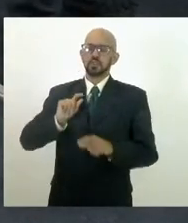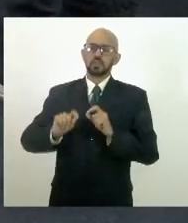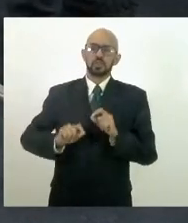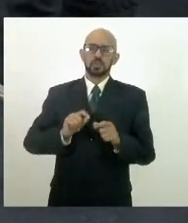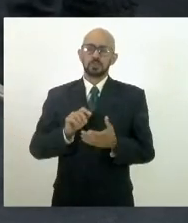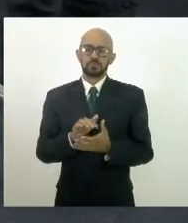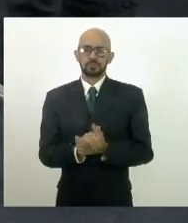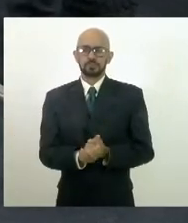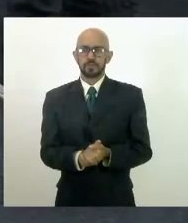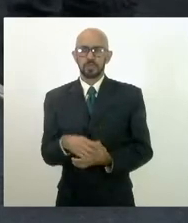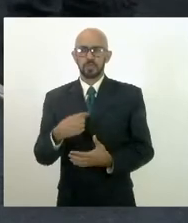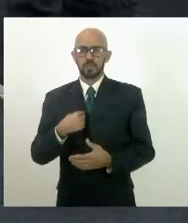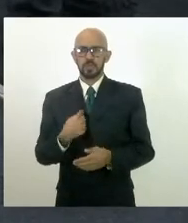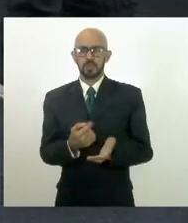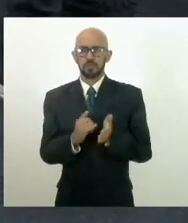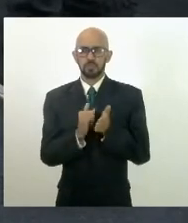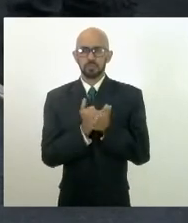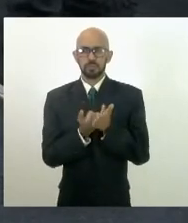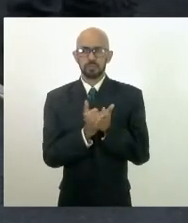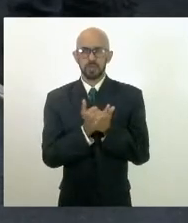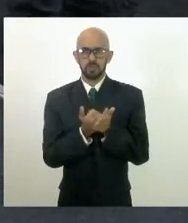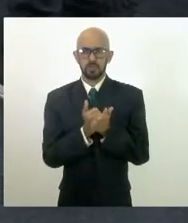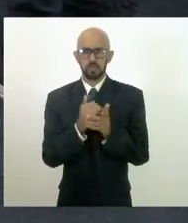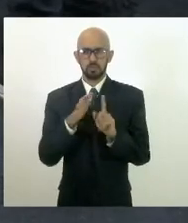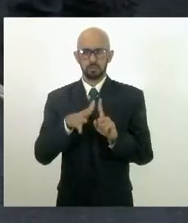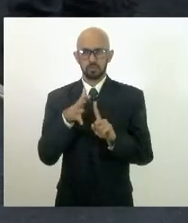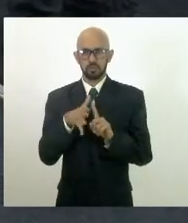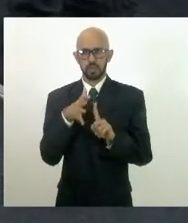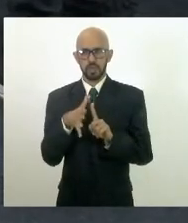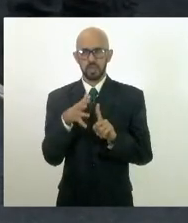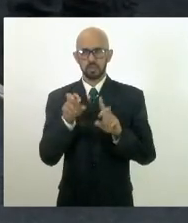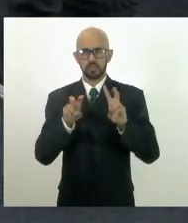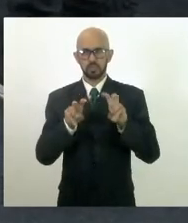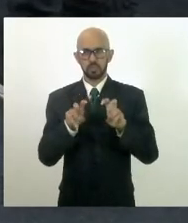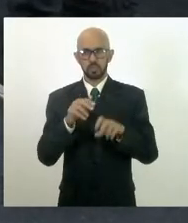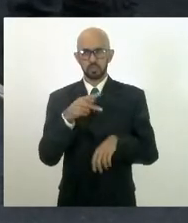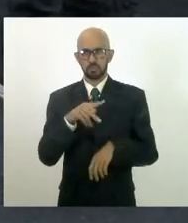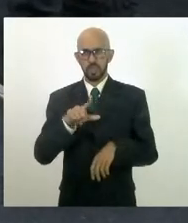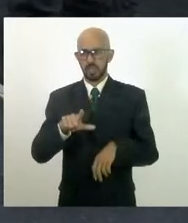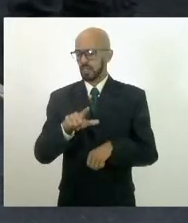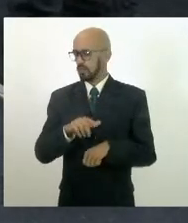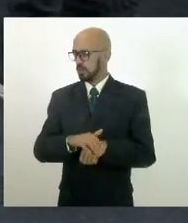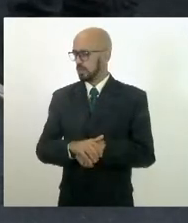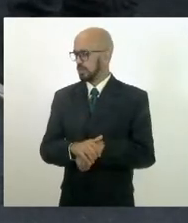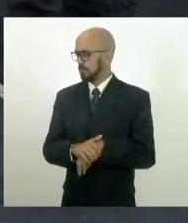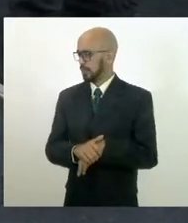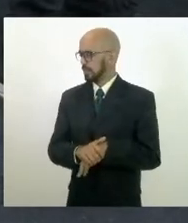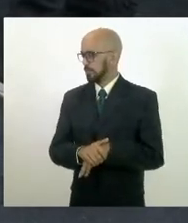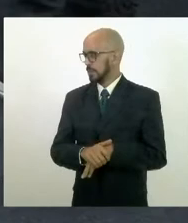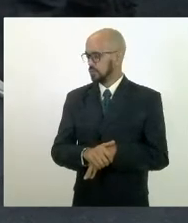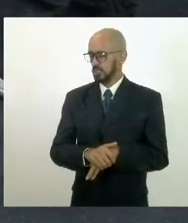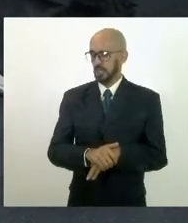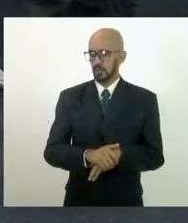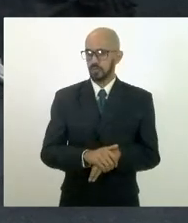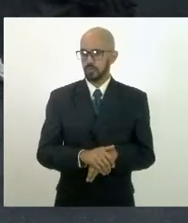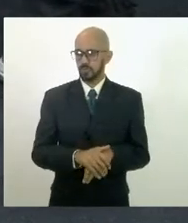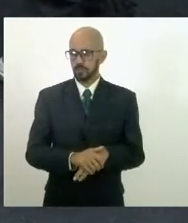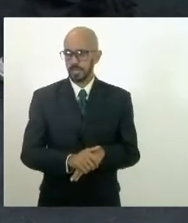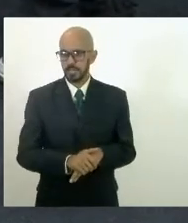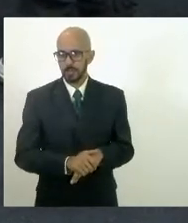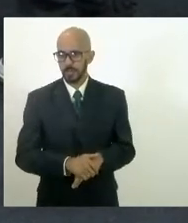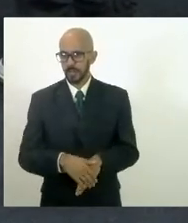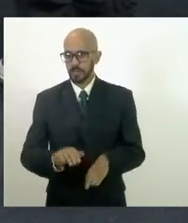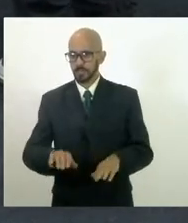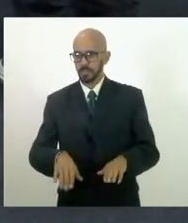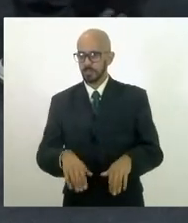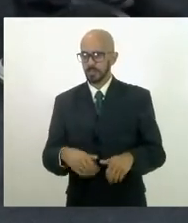eu me escrevi para falar sobre esse PL que nós acabamos de votar, que é o PL